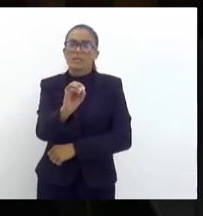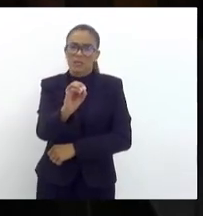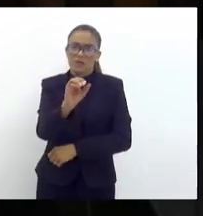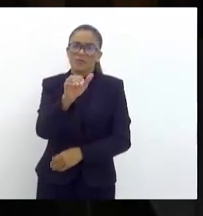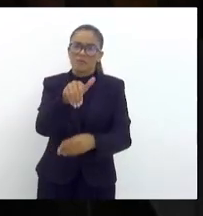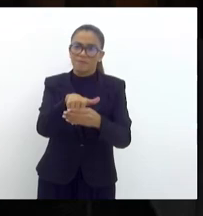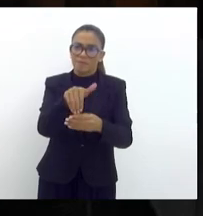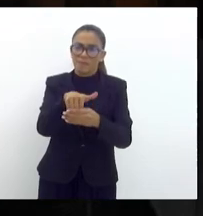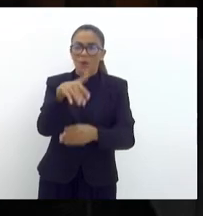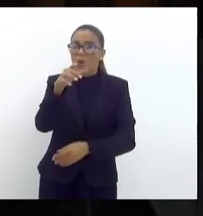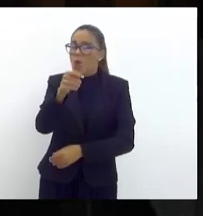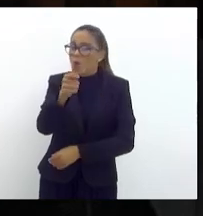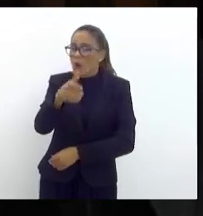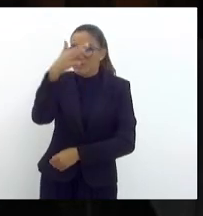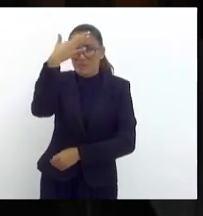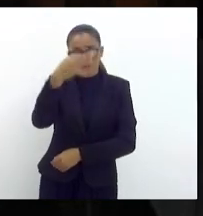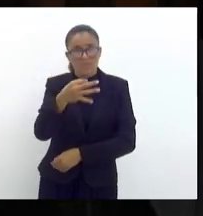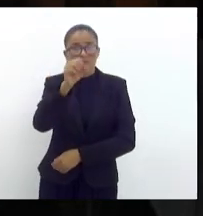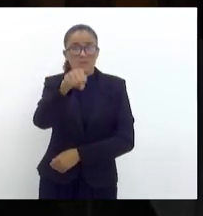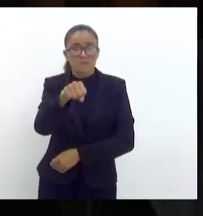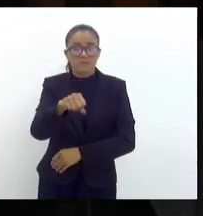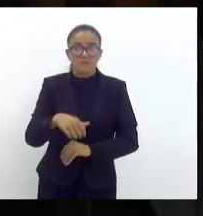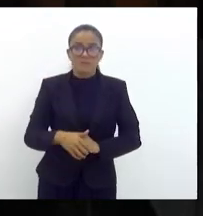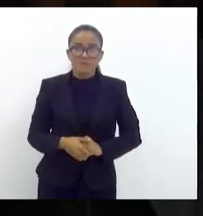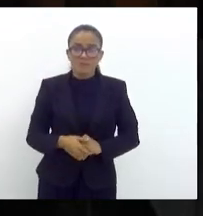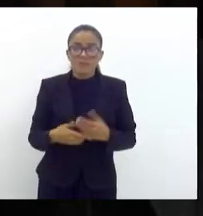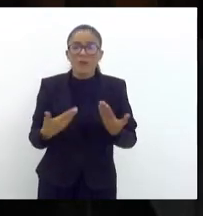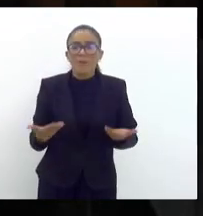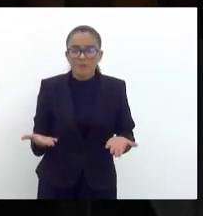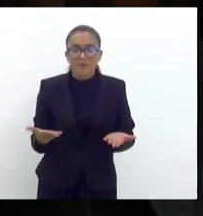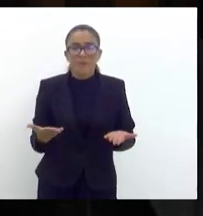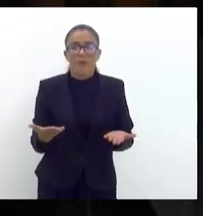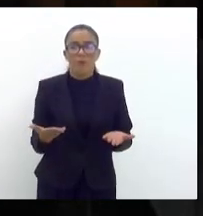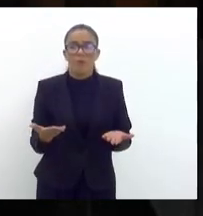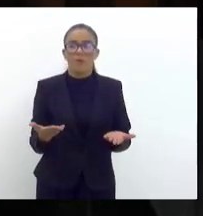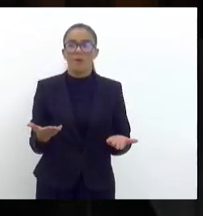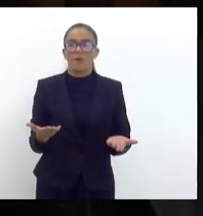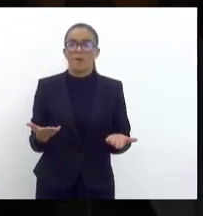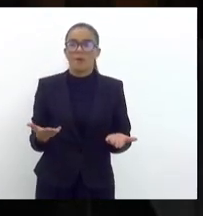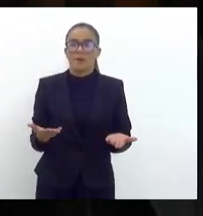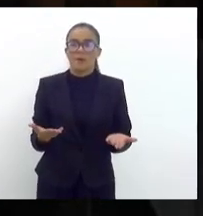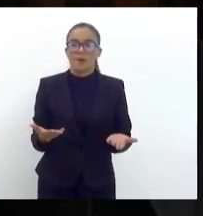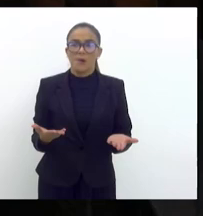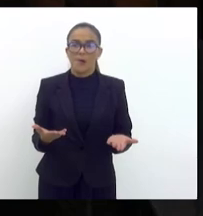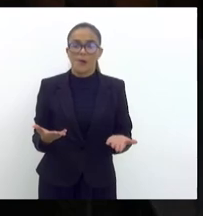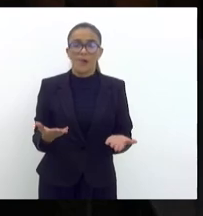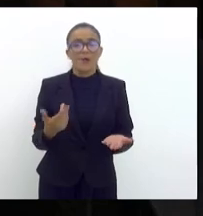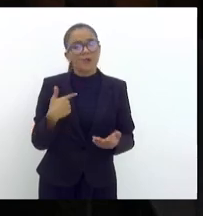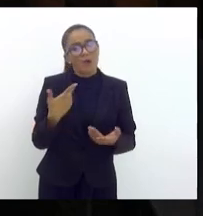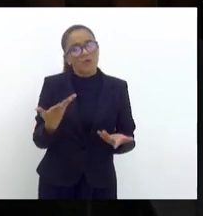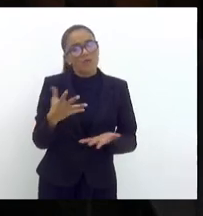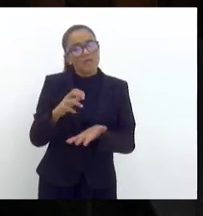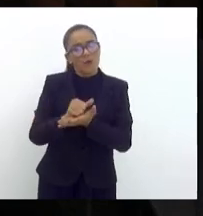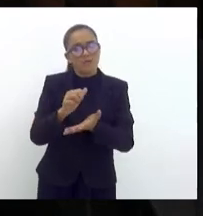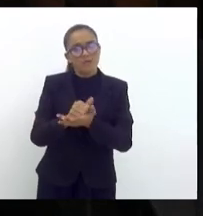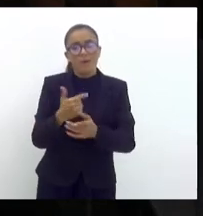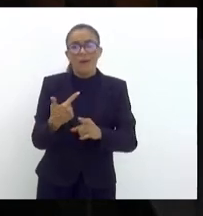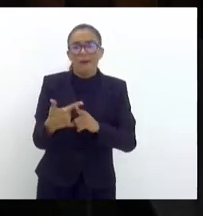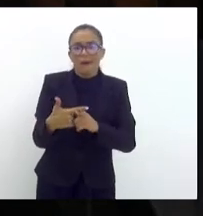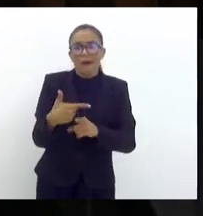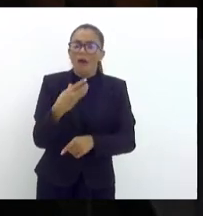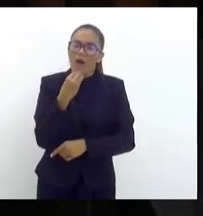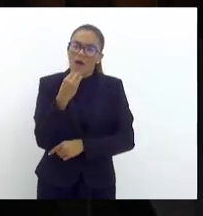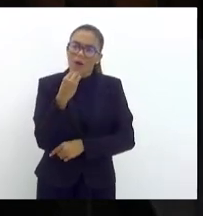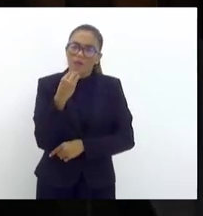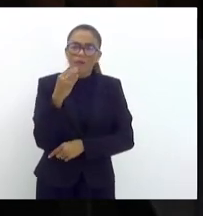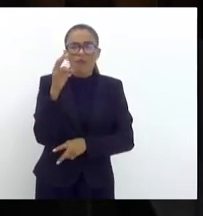tenho quase certeza que sim. Então, estou fazendo aqui esse registro. É claro que depois